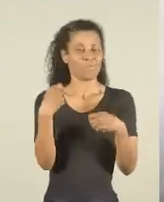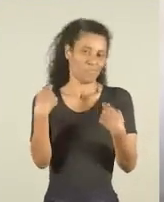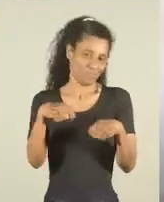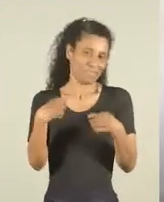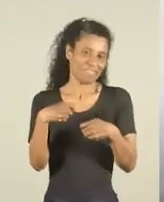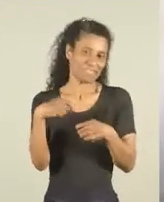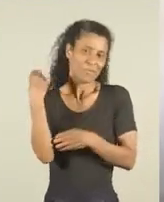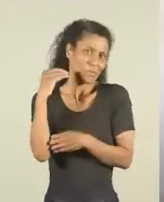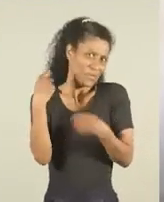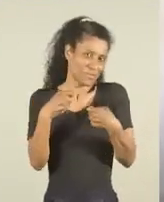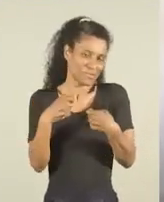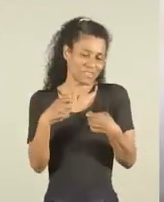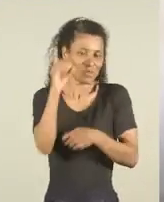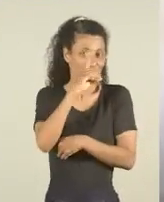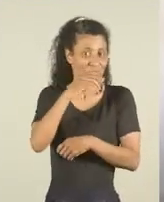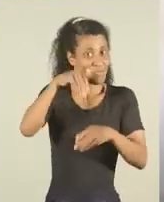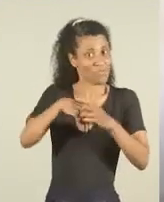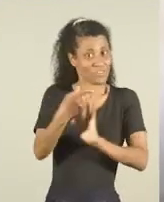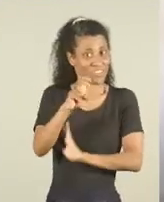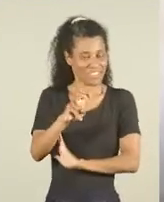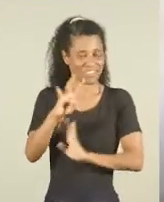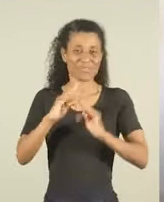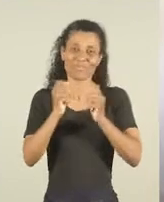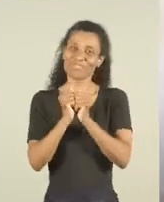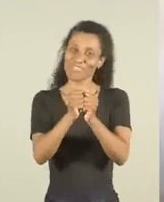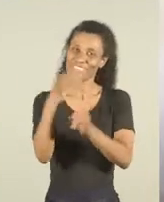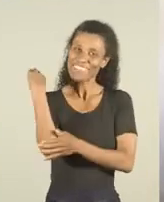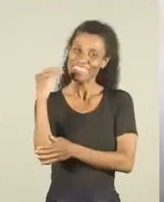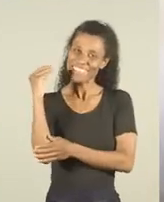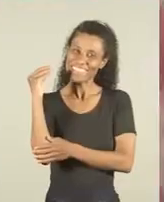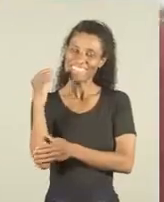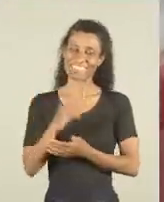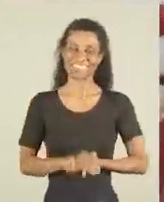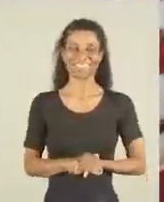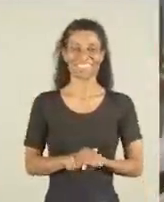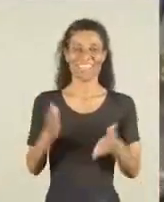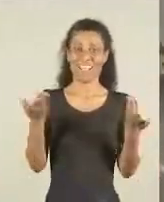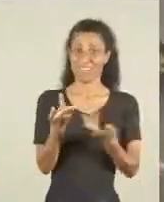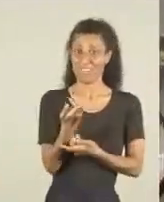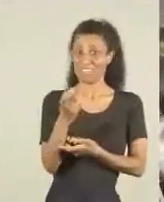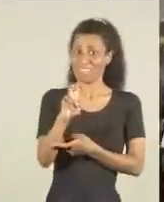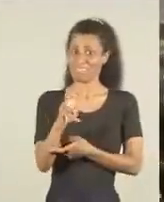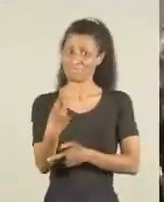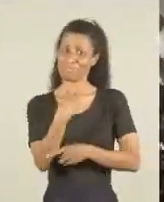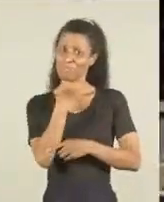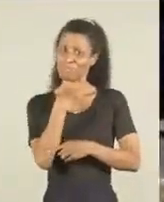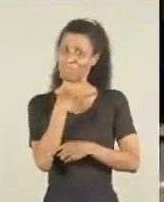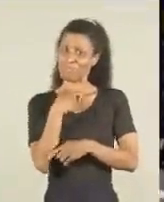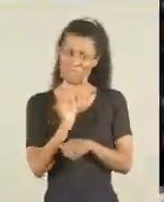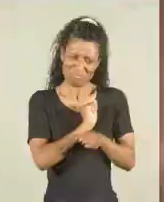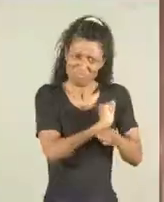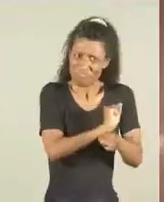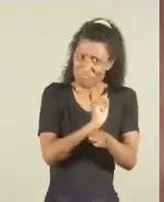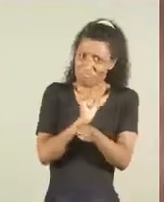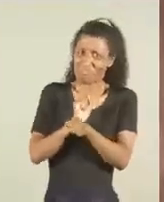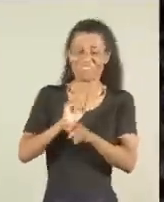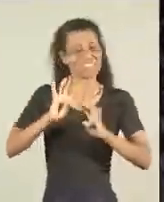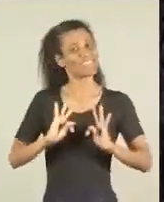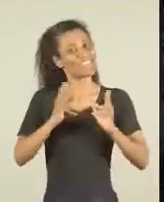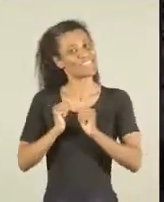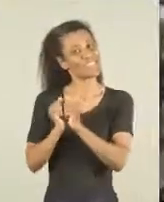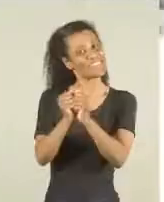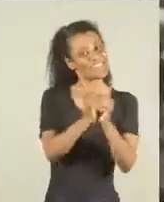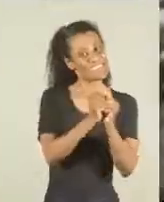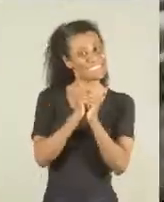Porto Alegre. Neste domingo, vote 15. Tamo junto, Porto Alegre. Agora é 15, não dá mais pra segurar.